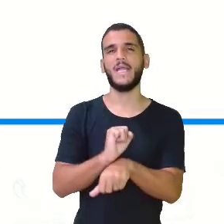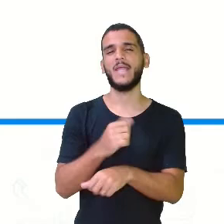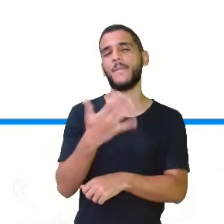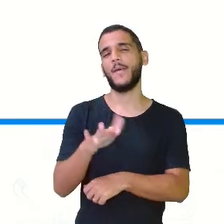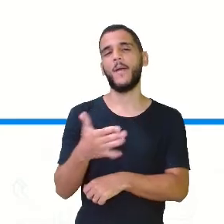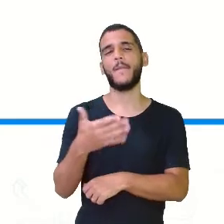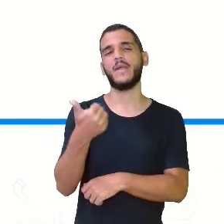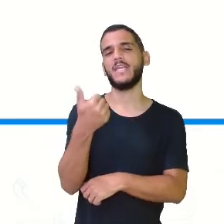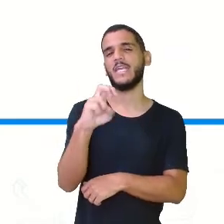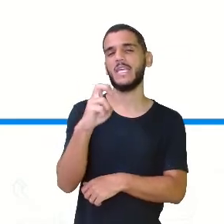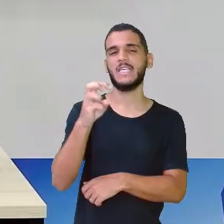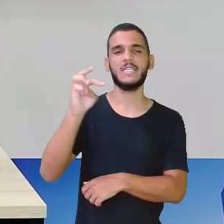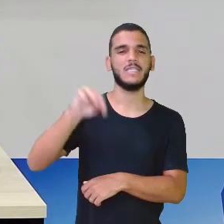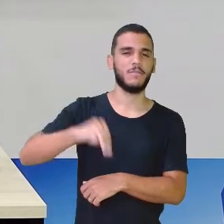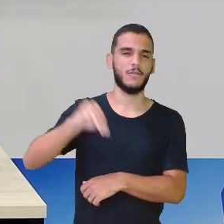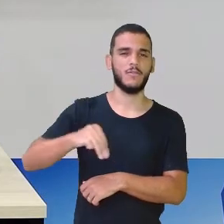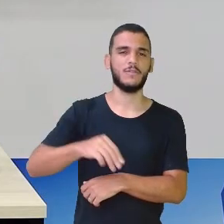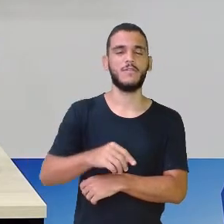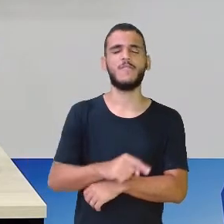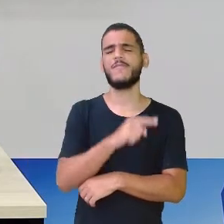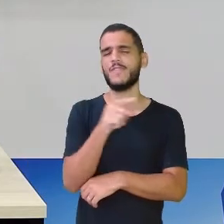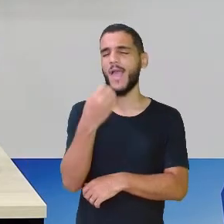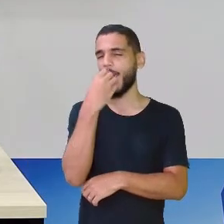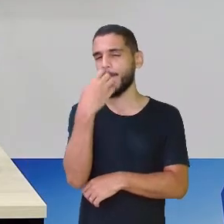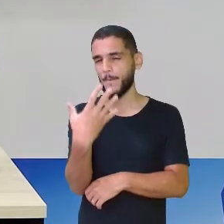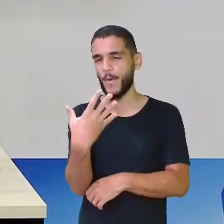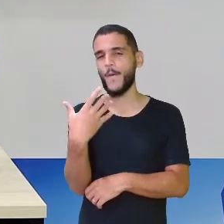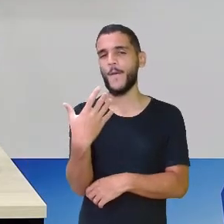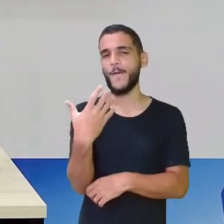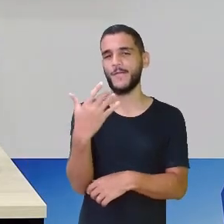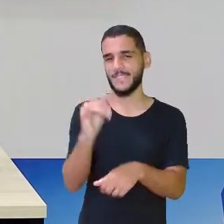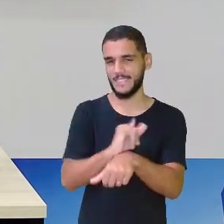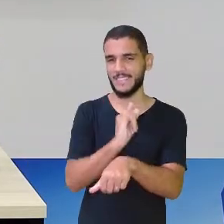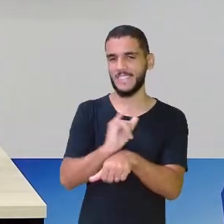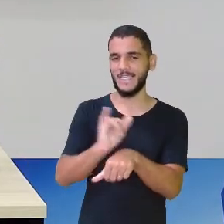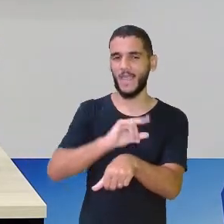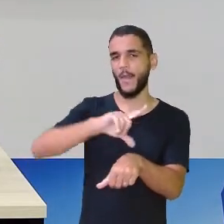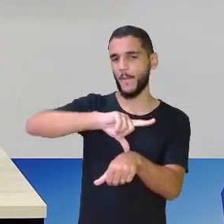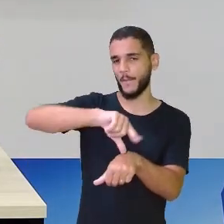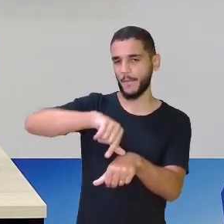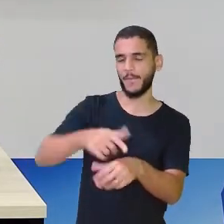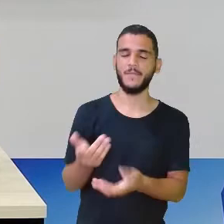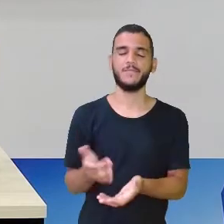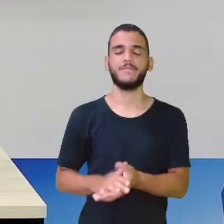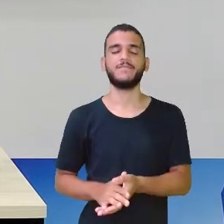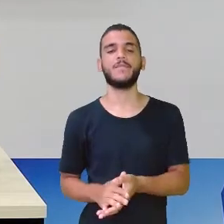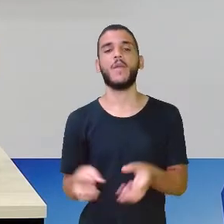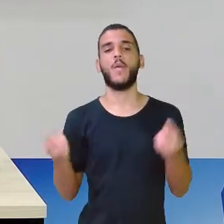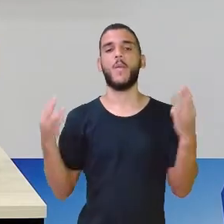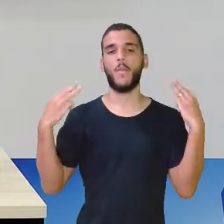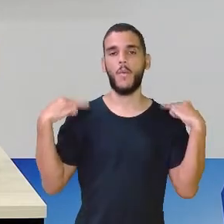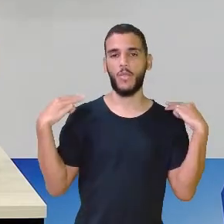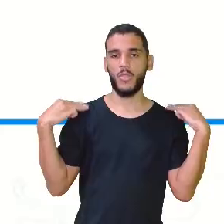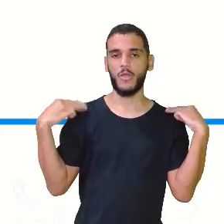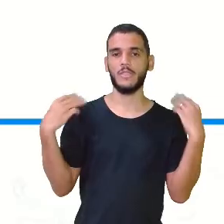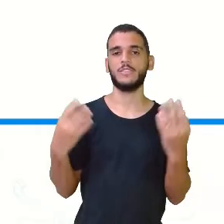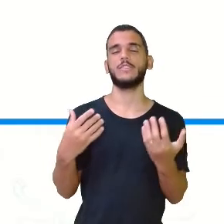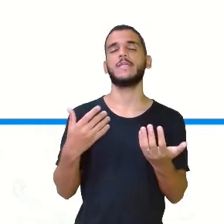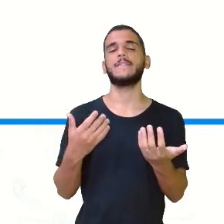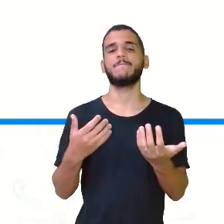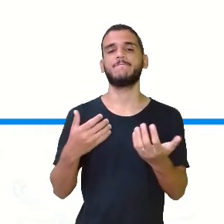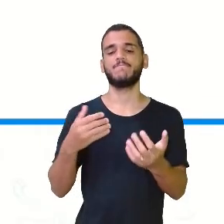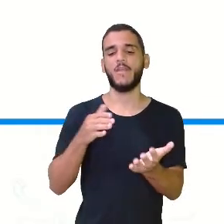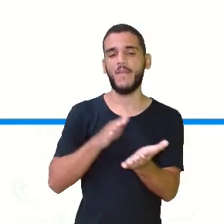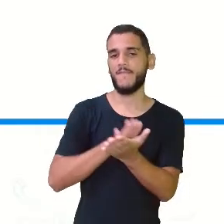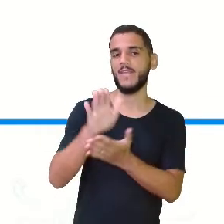Conta aí, minha gente, se você é bom de relógio, vai contando. O motorista vai fazer uma viagem de 10 horas